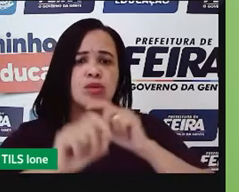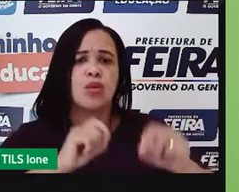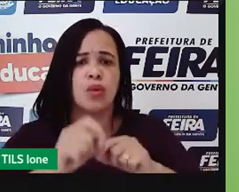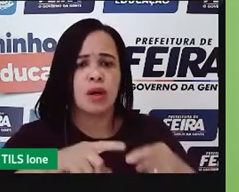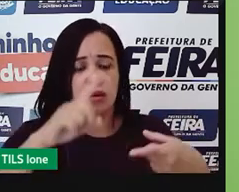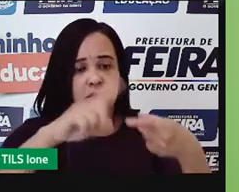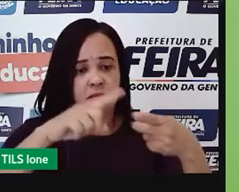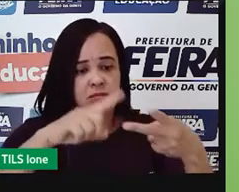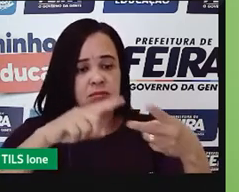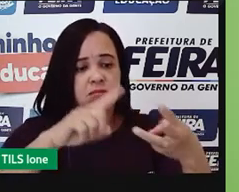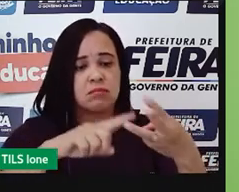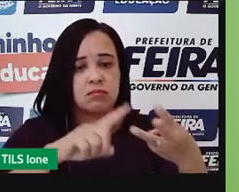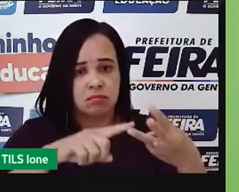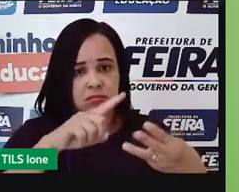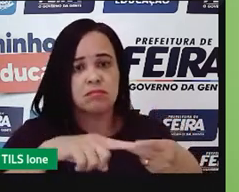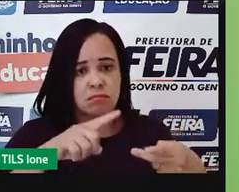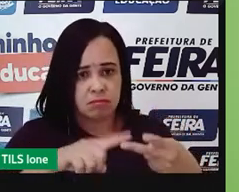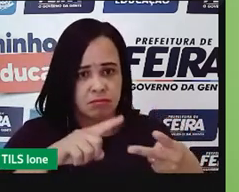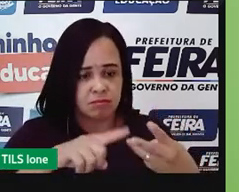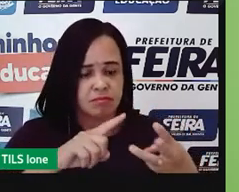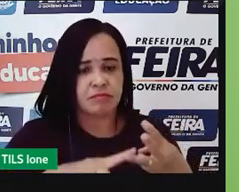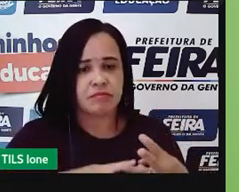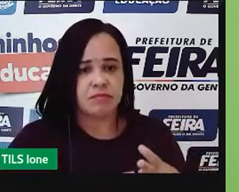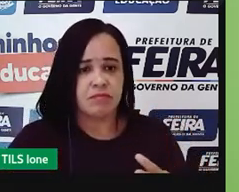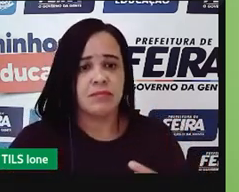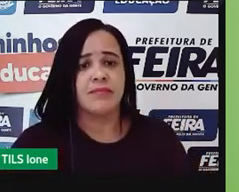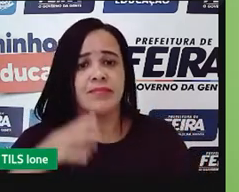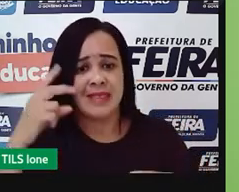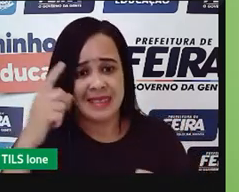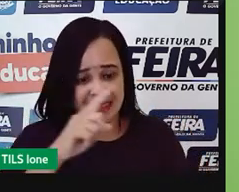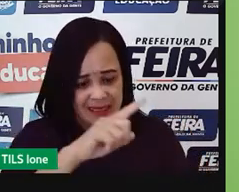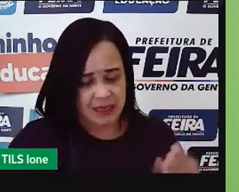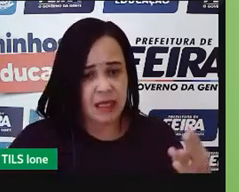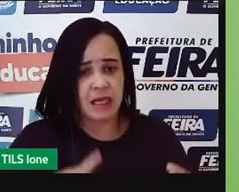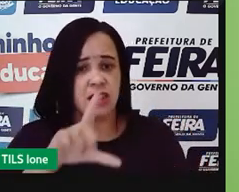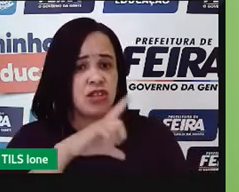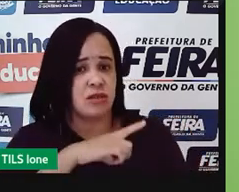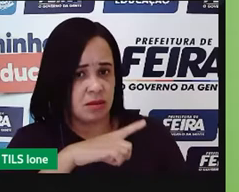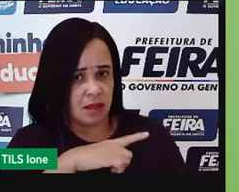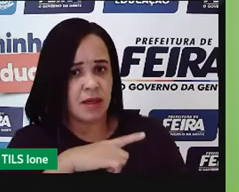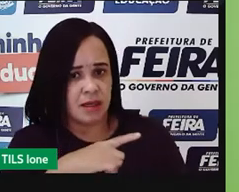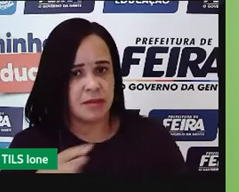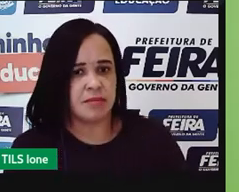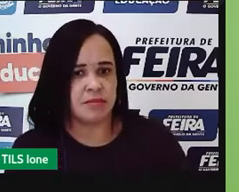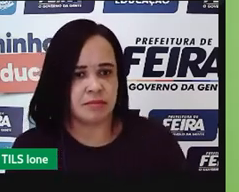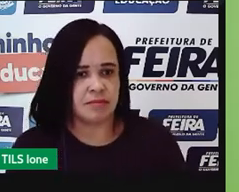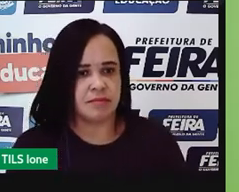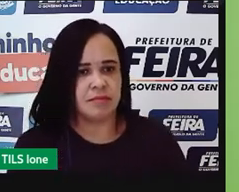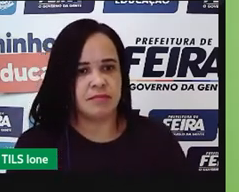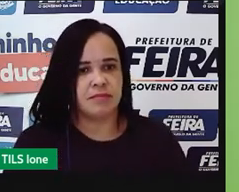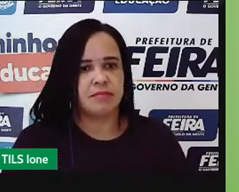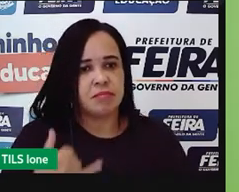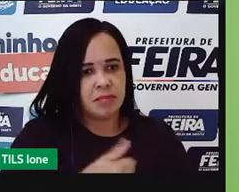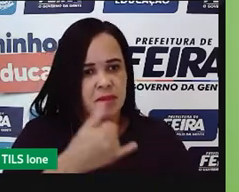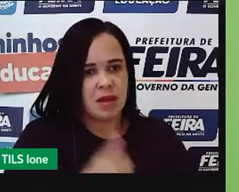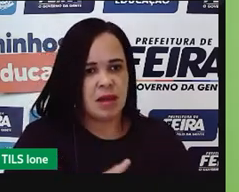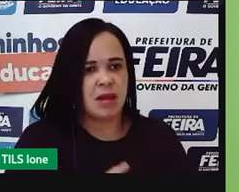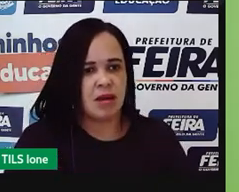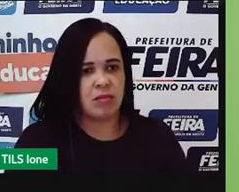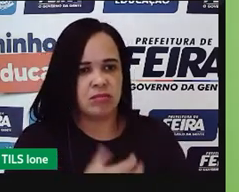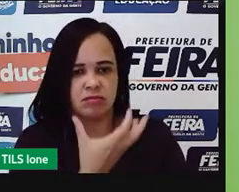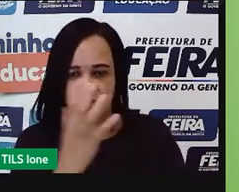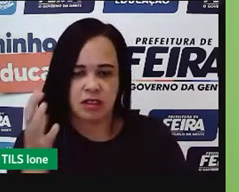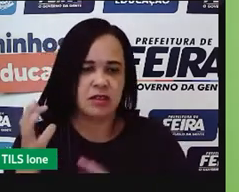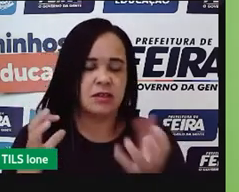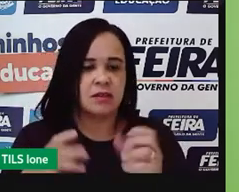produtos, os produtos minerais, os produtos vegetais e os produtos animais. E aí, consequentemente, esses